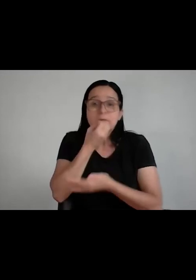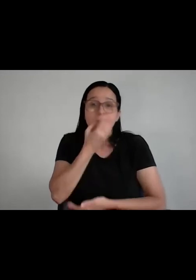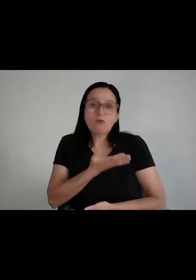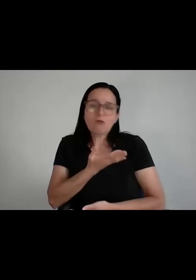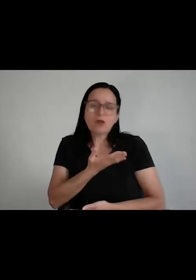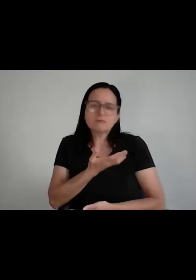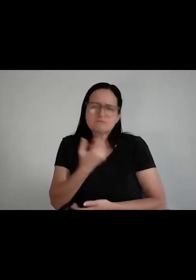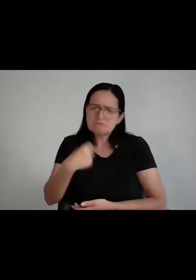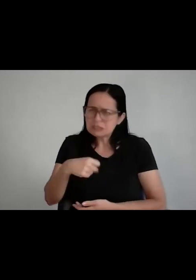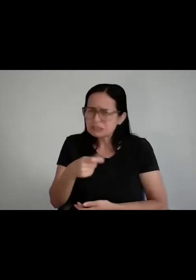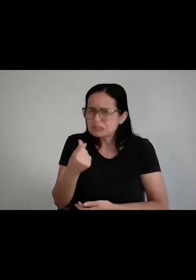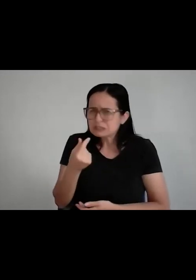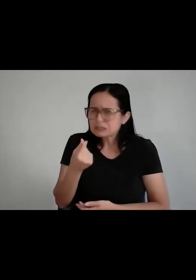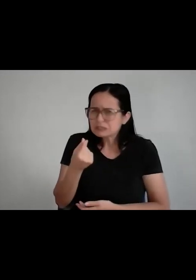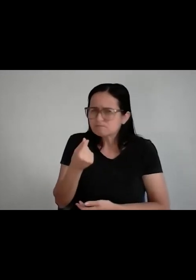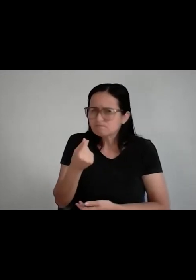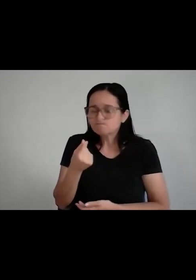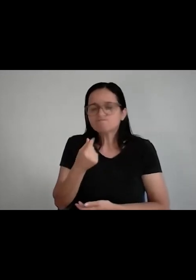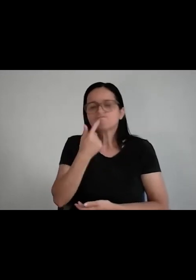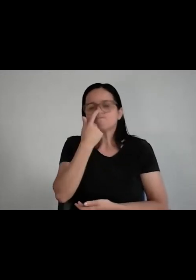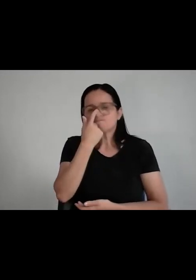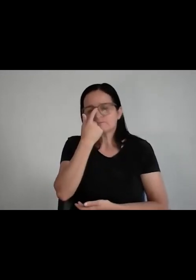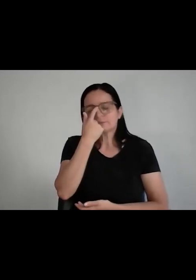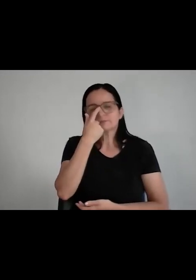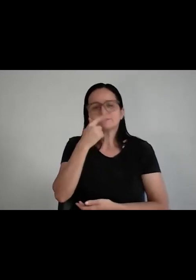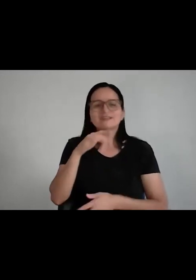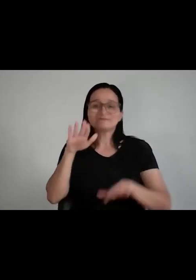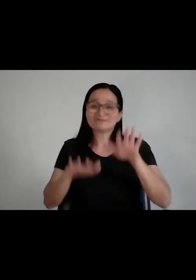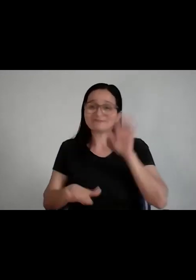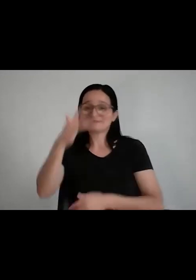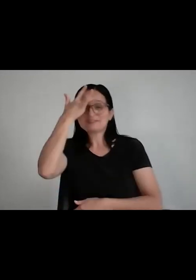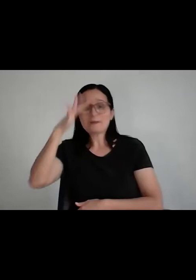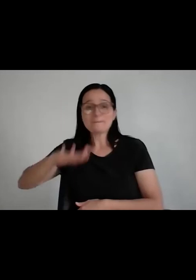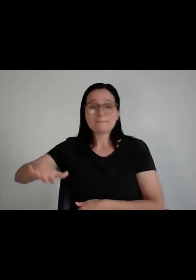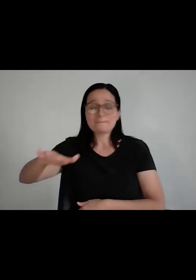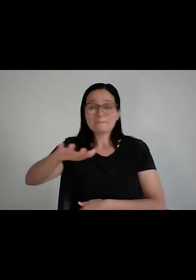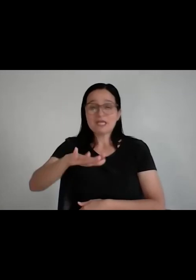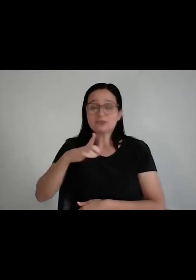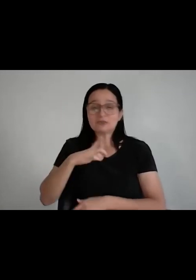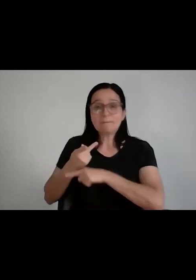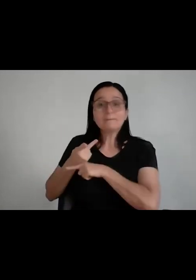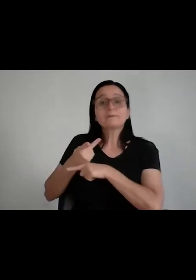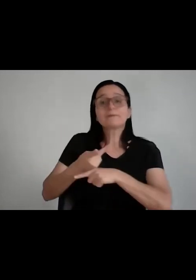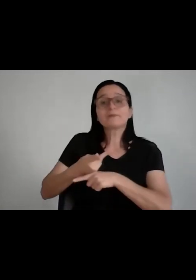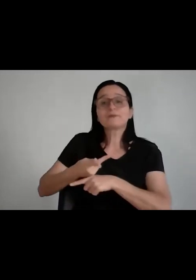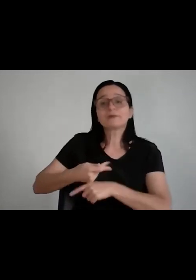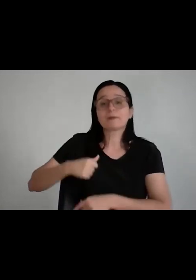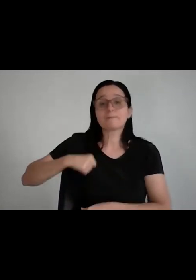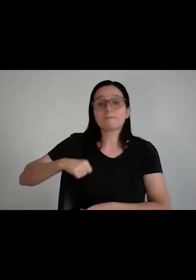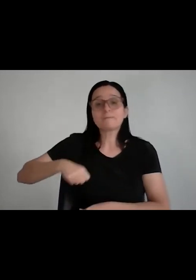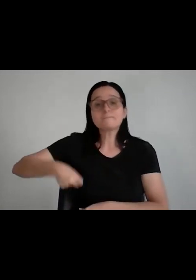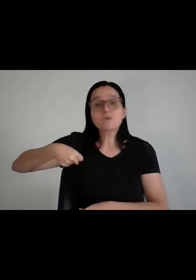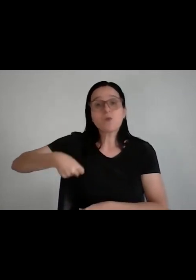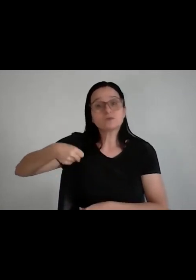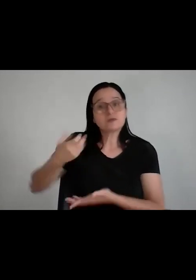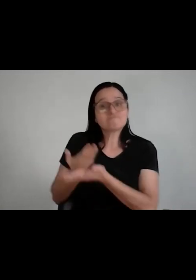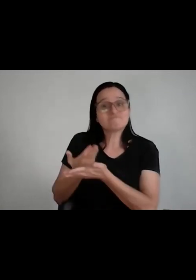Aí tem uma rapaziada ninja, que são os ratos de bolsa de estudos. Tem um monte de bolsa de estudos aí voando,